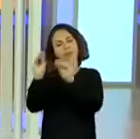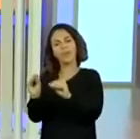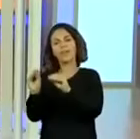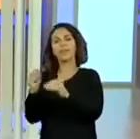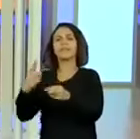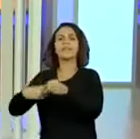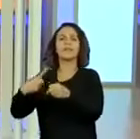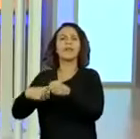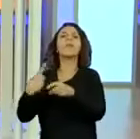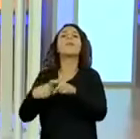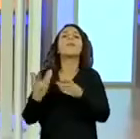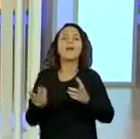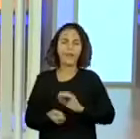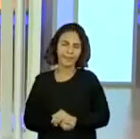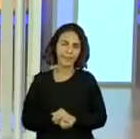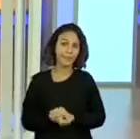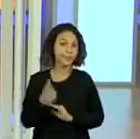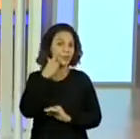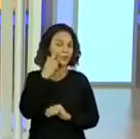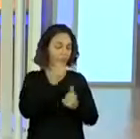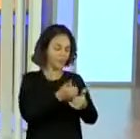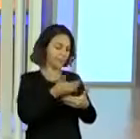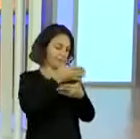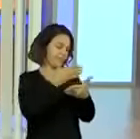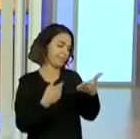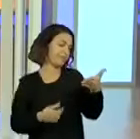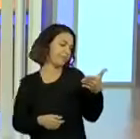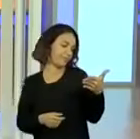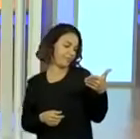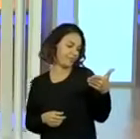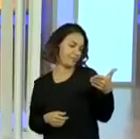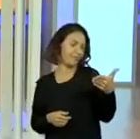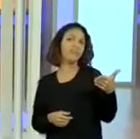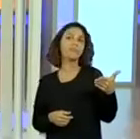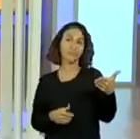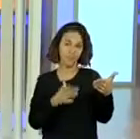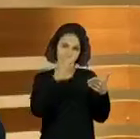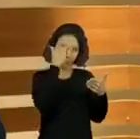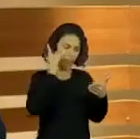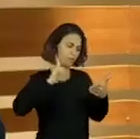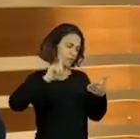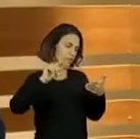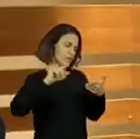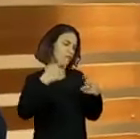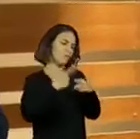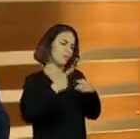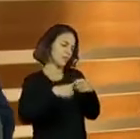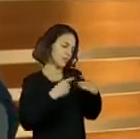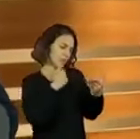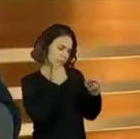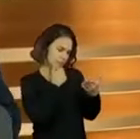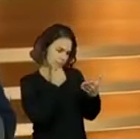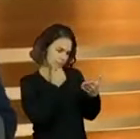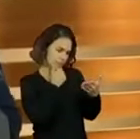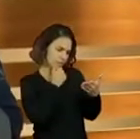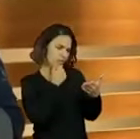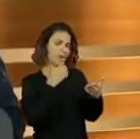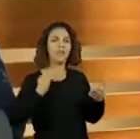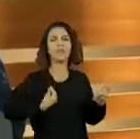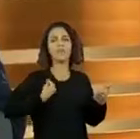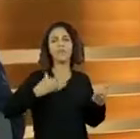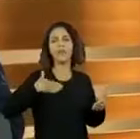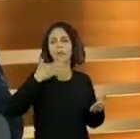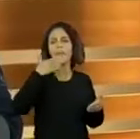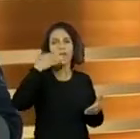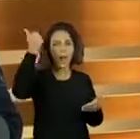que às vezes eu pego, a galera não coloca. Deixa eu avançar. As pessoas saem, por quê? Para melhorar de vida,